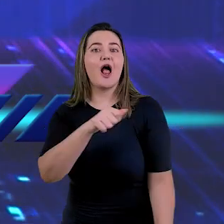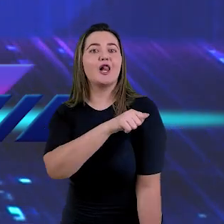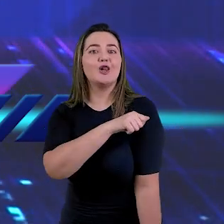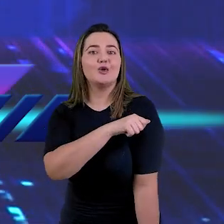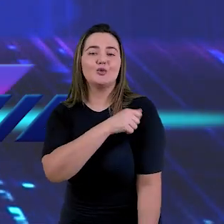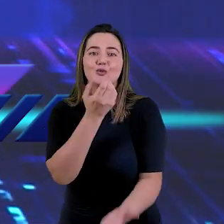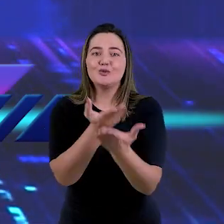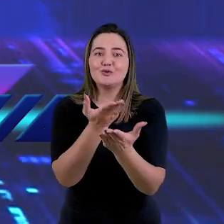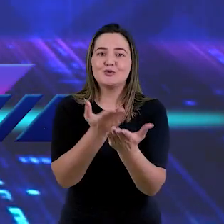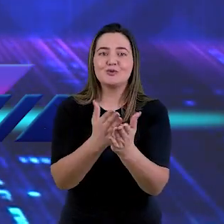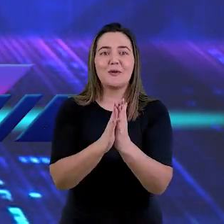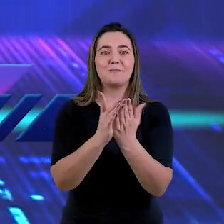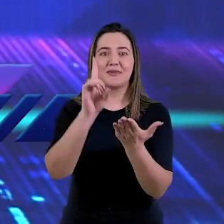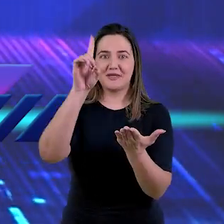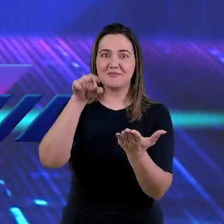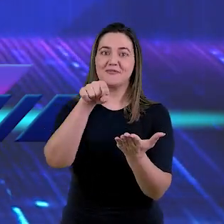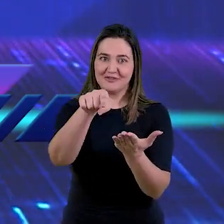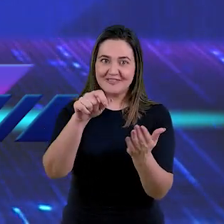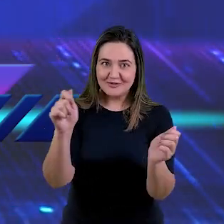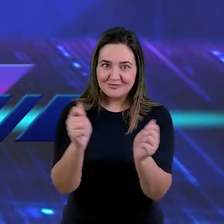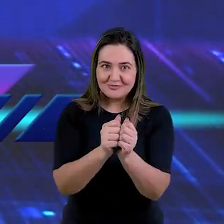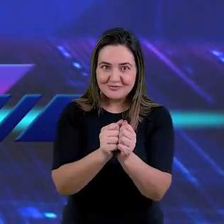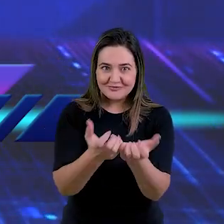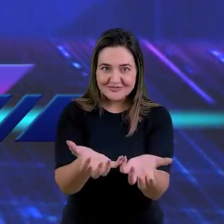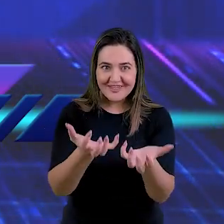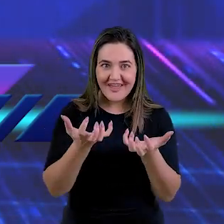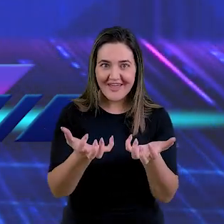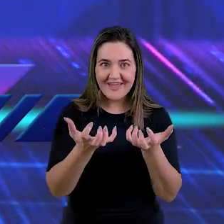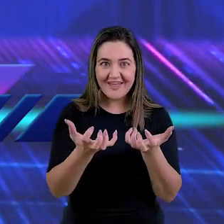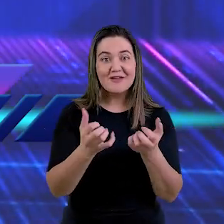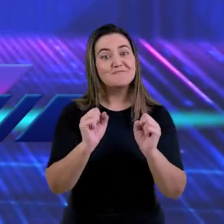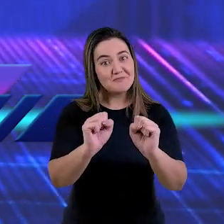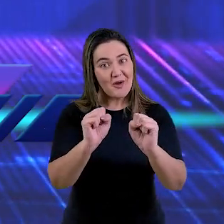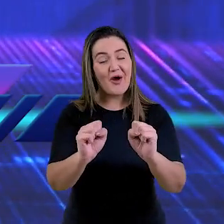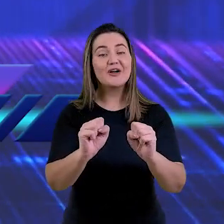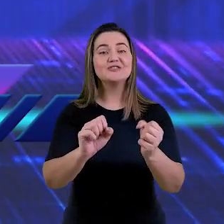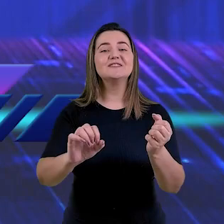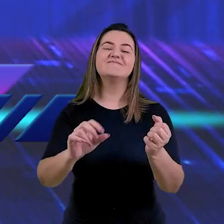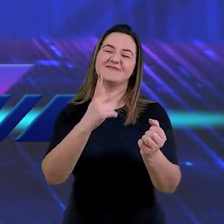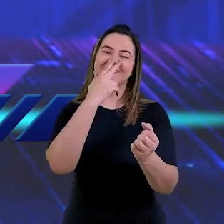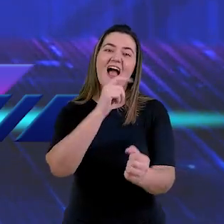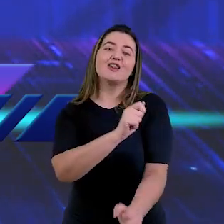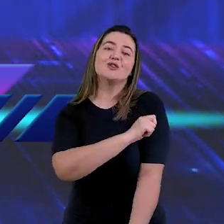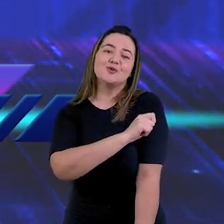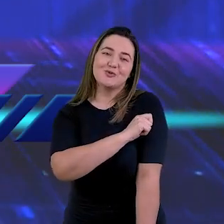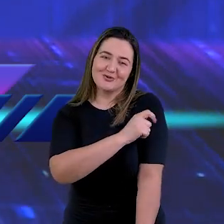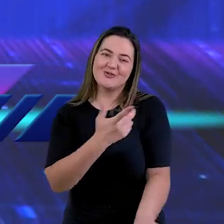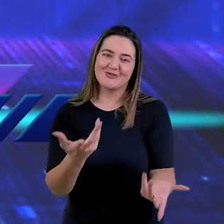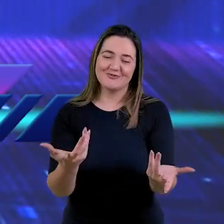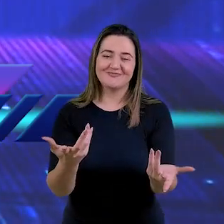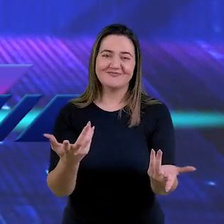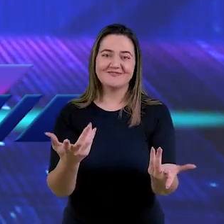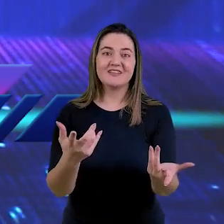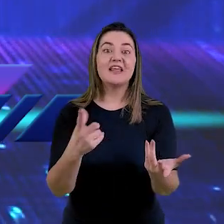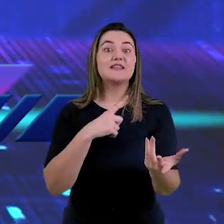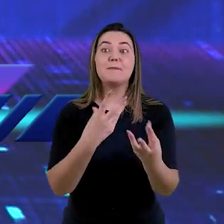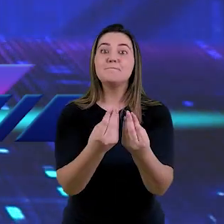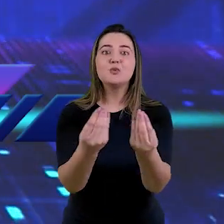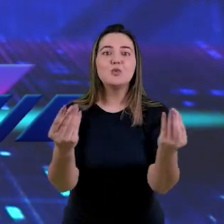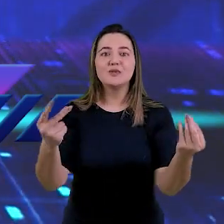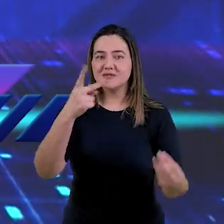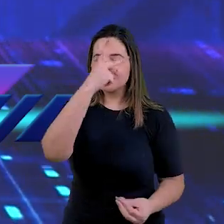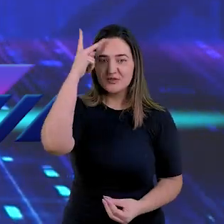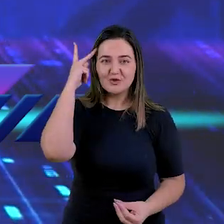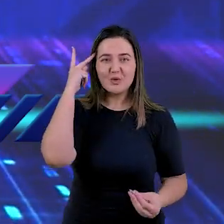bíblica do mundo. E você pode ser parte dessa escola bíblica. Você pode ser aluno da escola bíblica. Nós temos aí uma multidão de